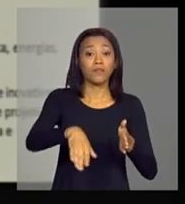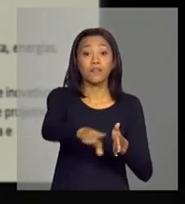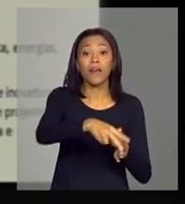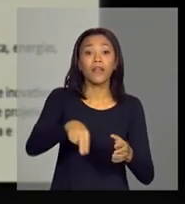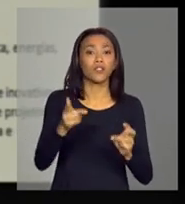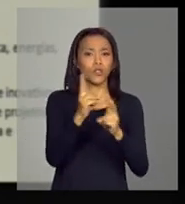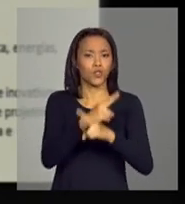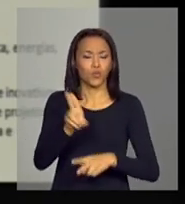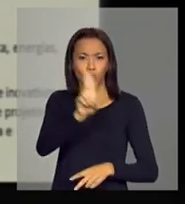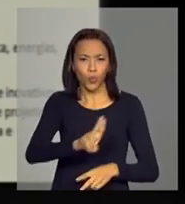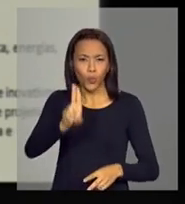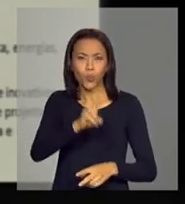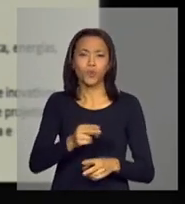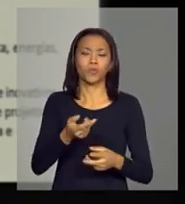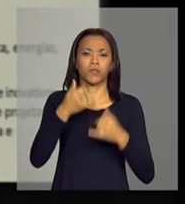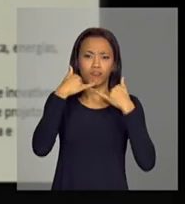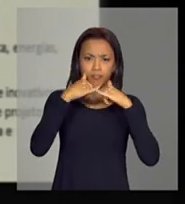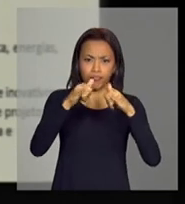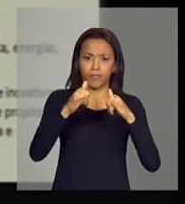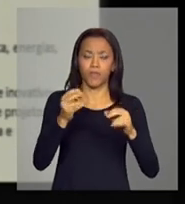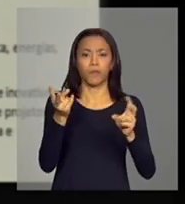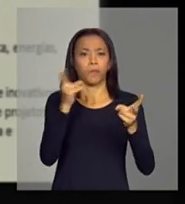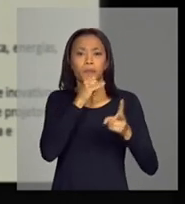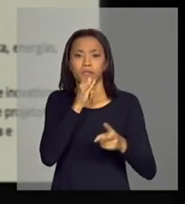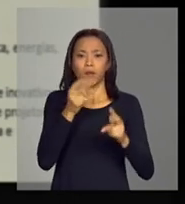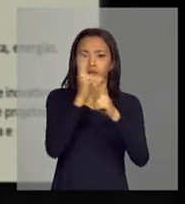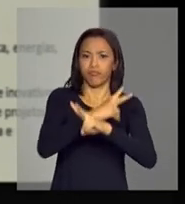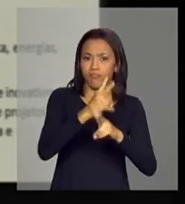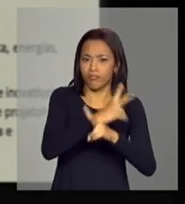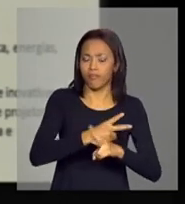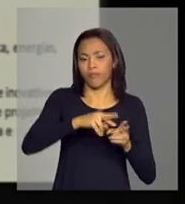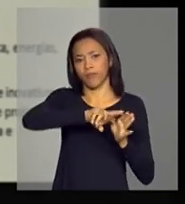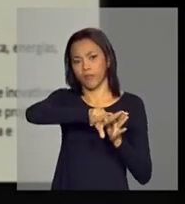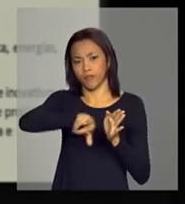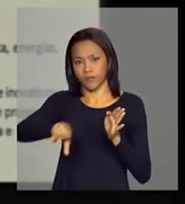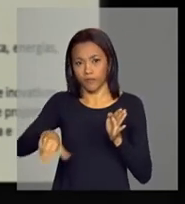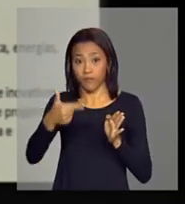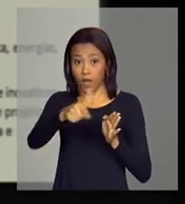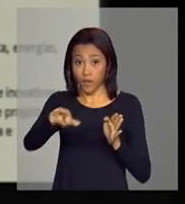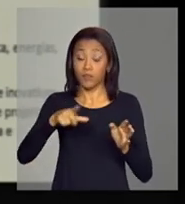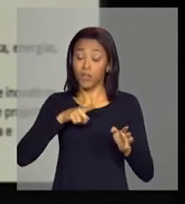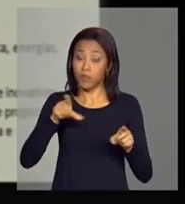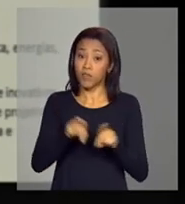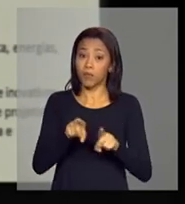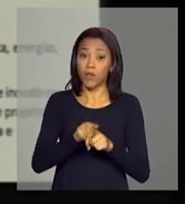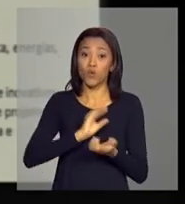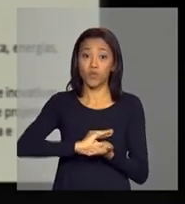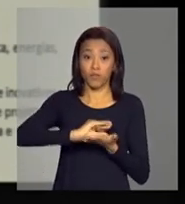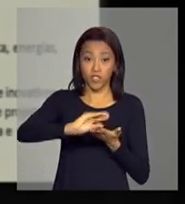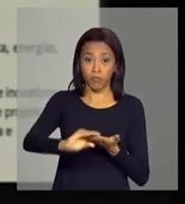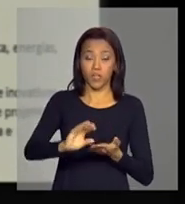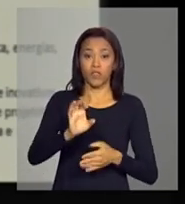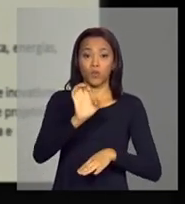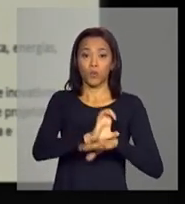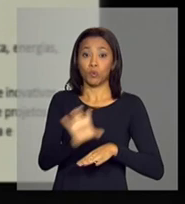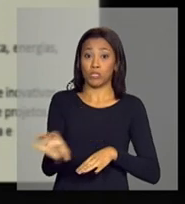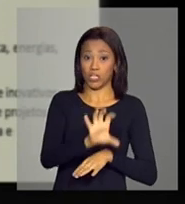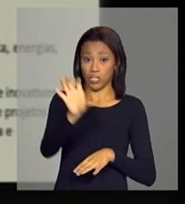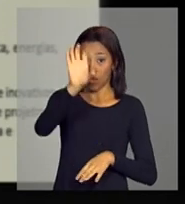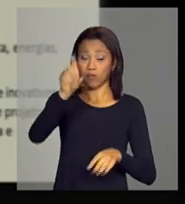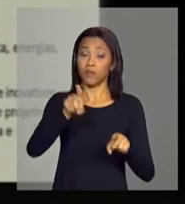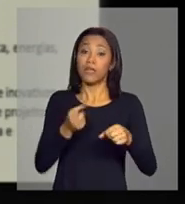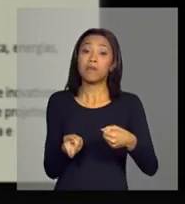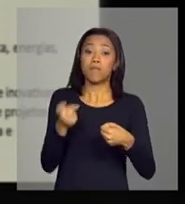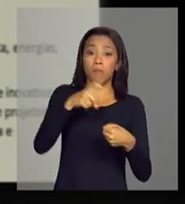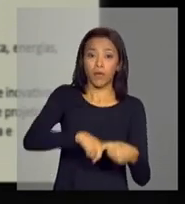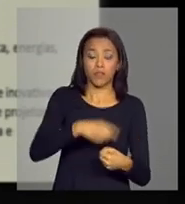em várias regiões do país. Temos os investimentos públicos dos estados, em parceria com o governo federal,